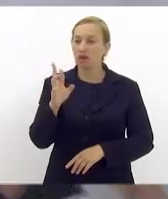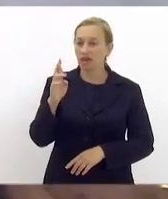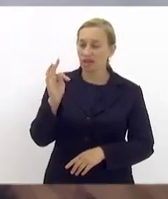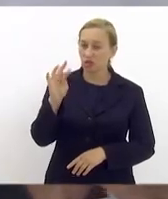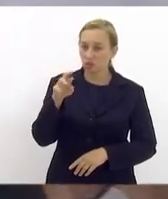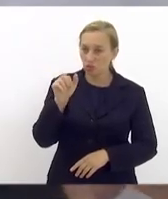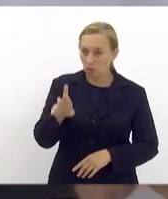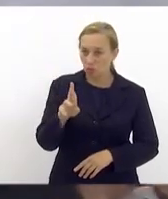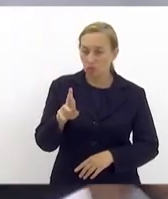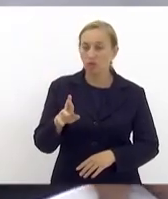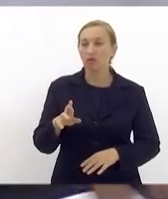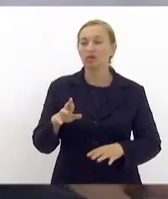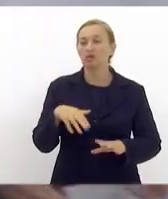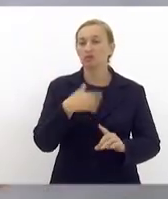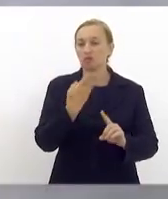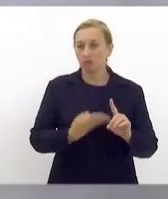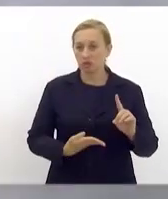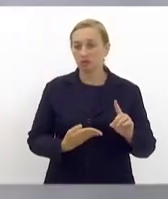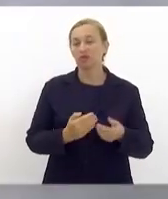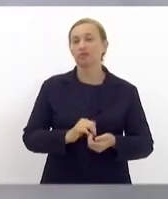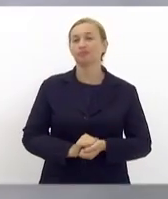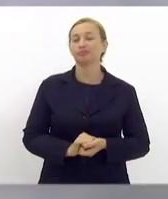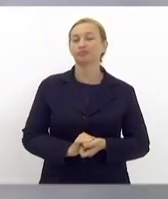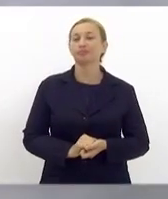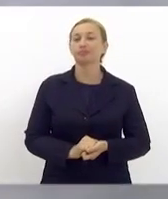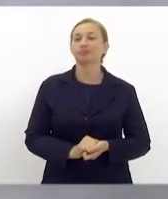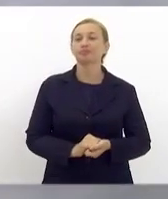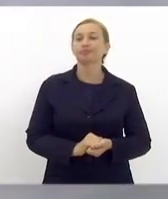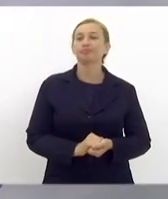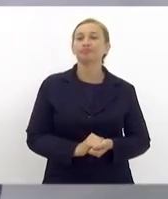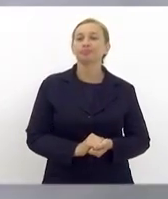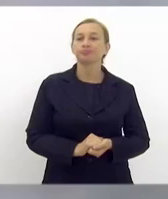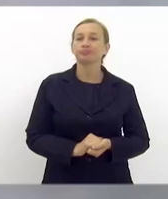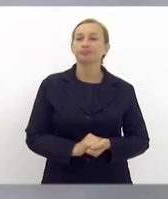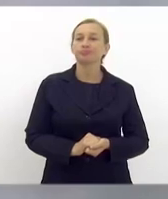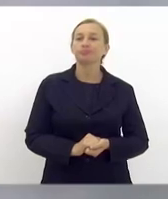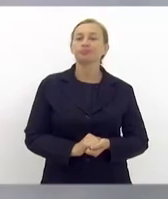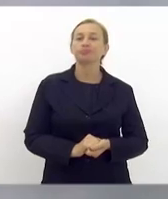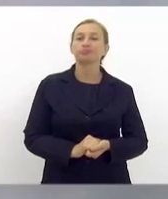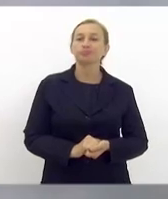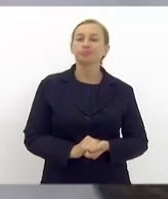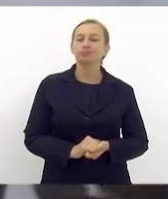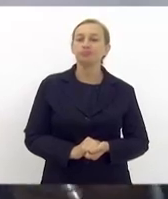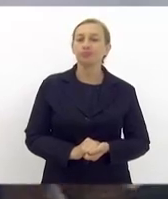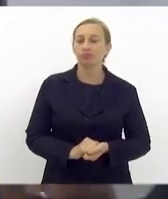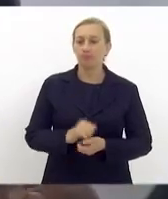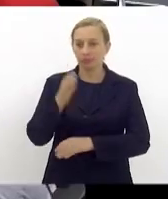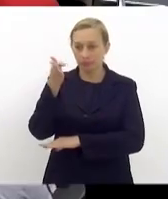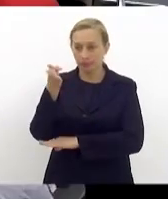essa conferência que ela promoveu no Copacabana Palace.